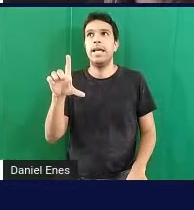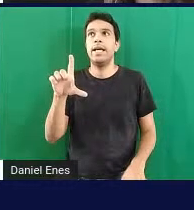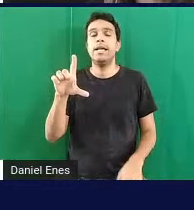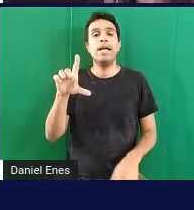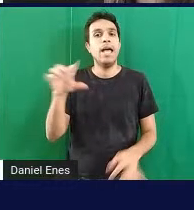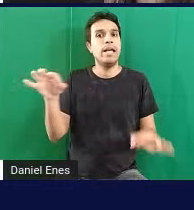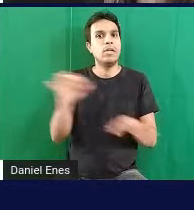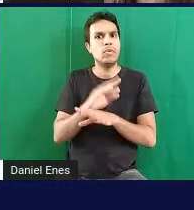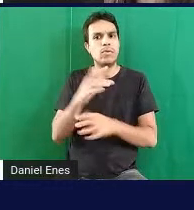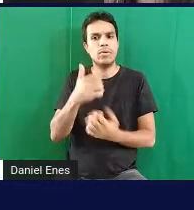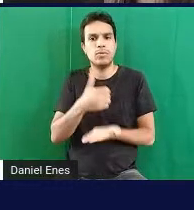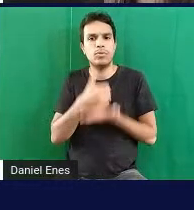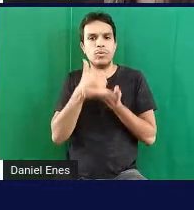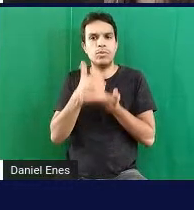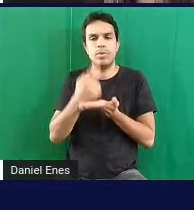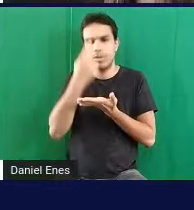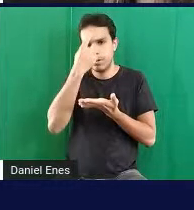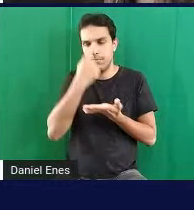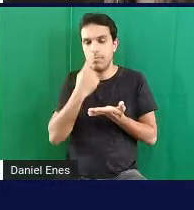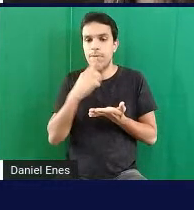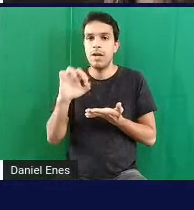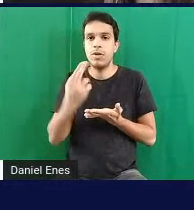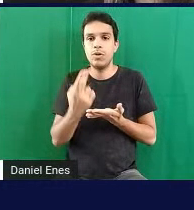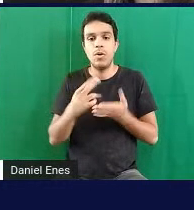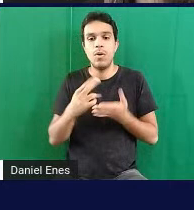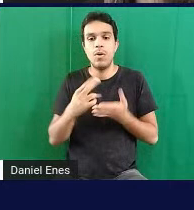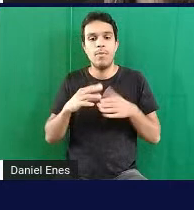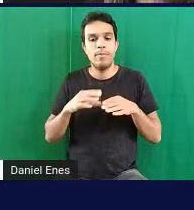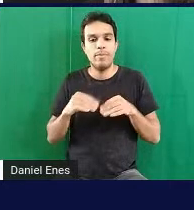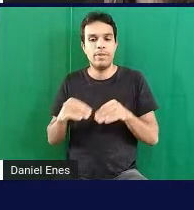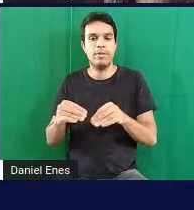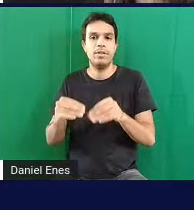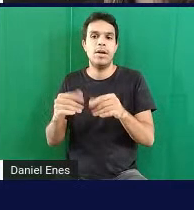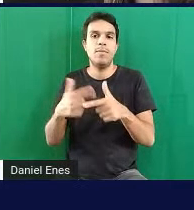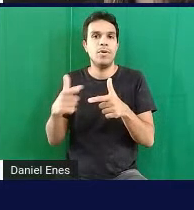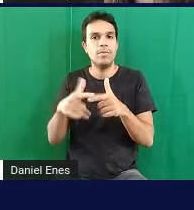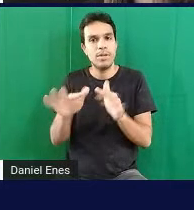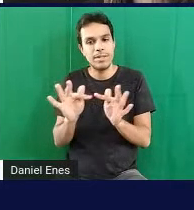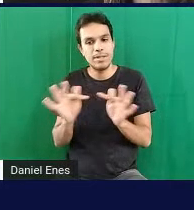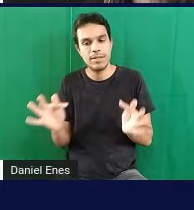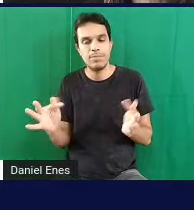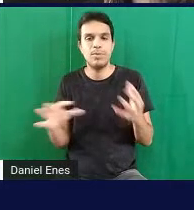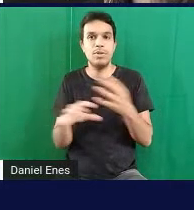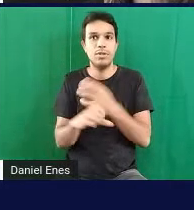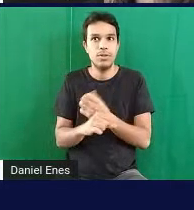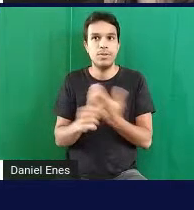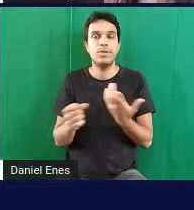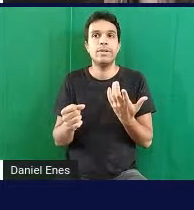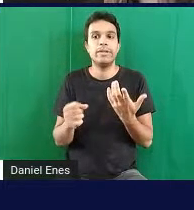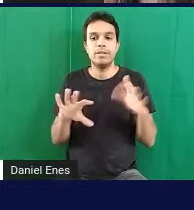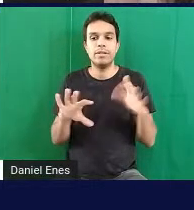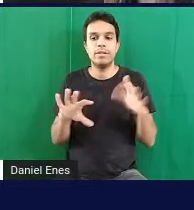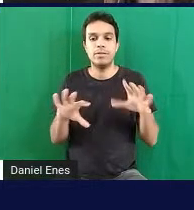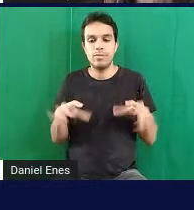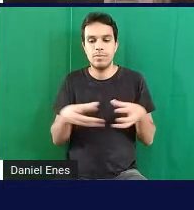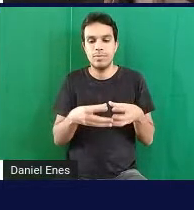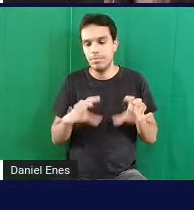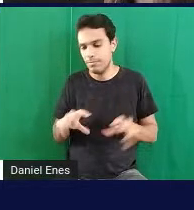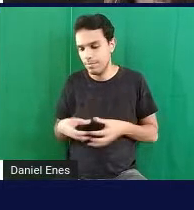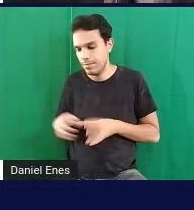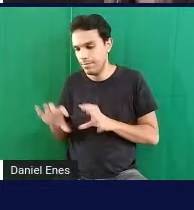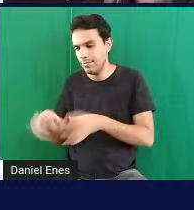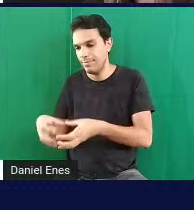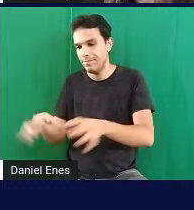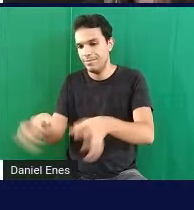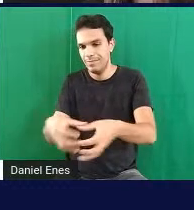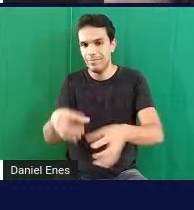manipulável problemas simples de contagem como a determinação do número de agrupamentos fusíveis ao se combinar cada